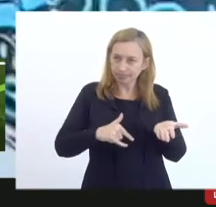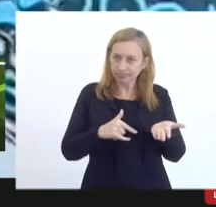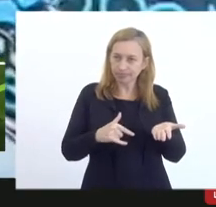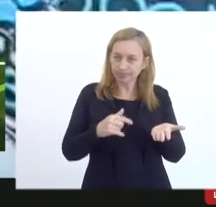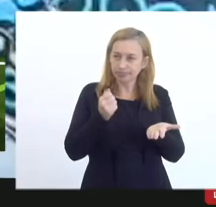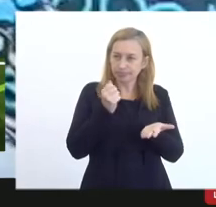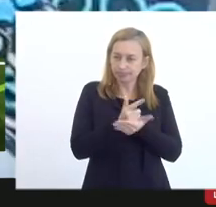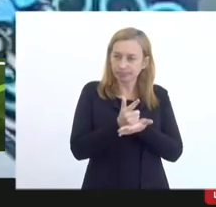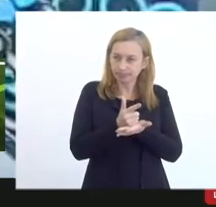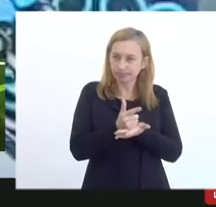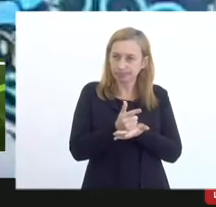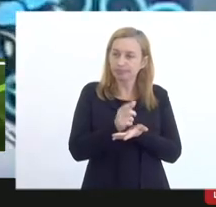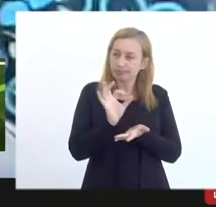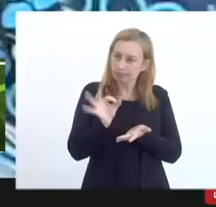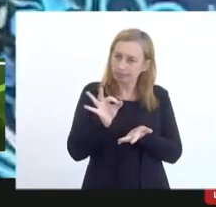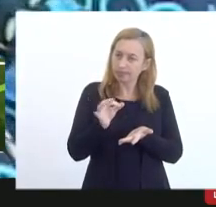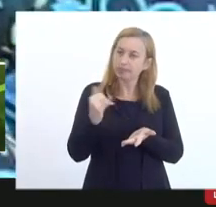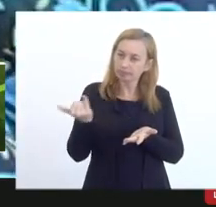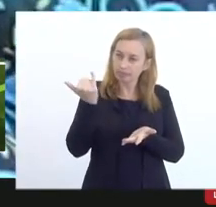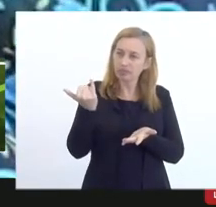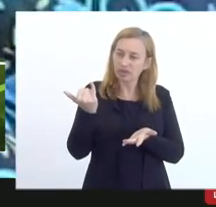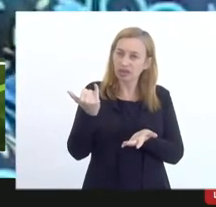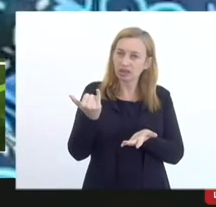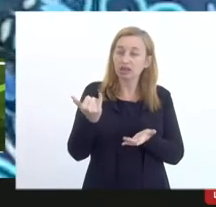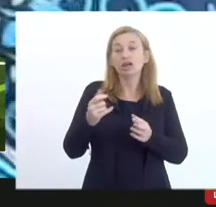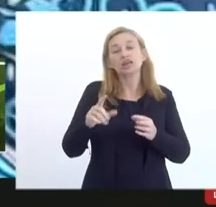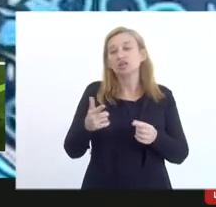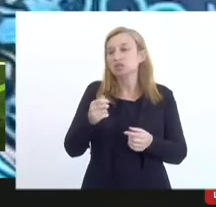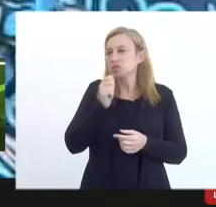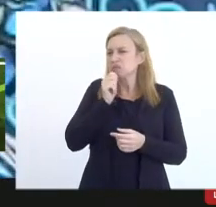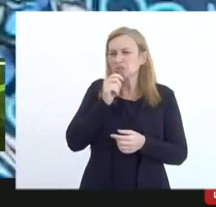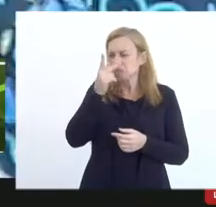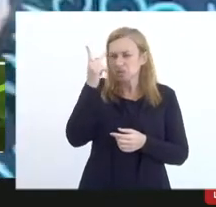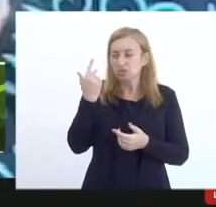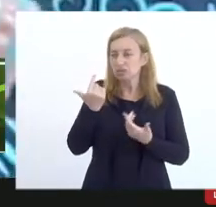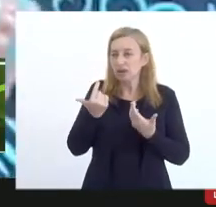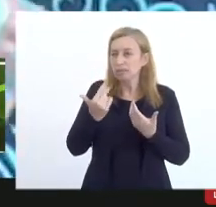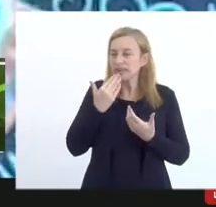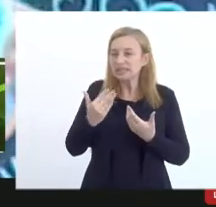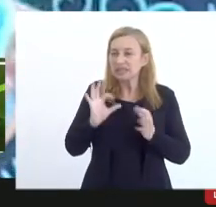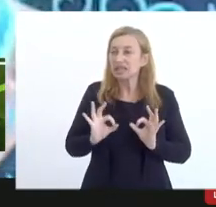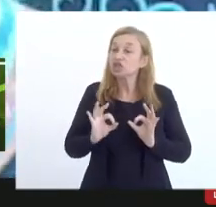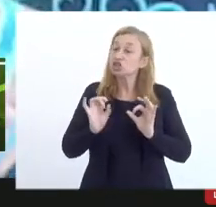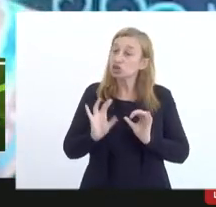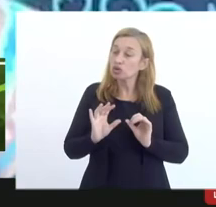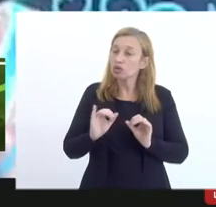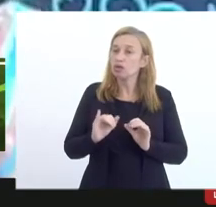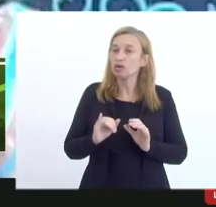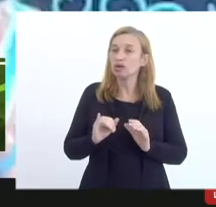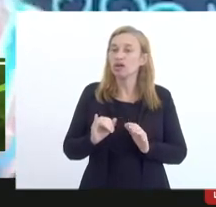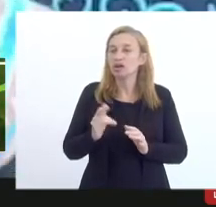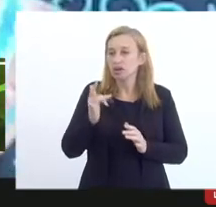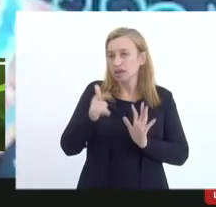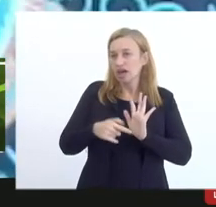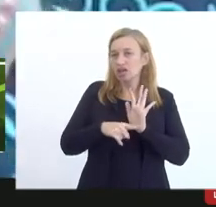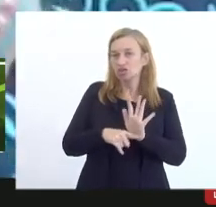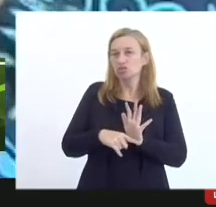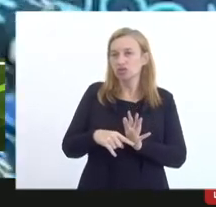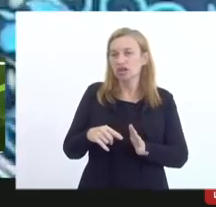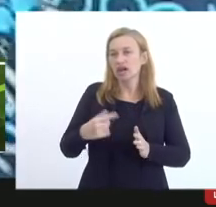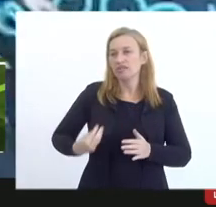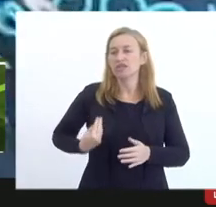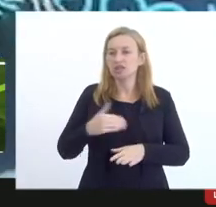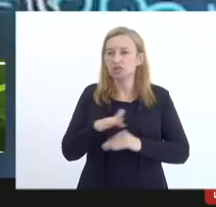de ninguém, mas também não pode sacrificar a vida dessas pessoas. Eu queria aproveitar o gancho, e aí, para